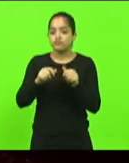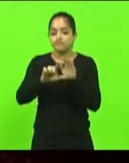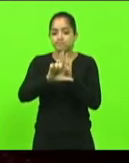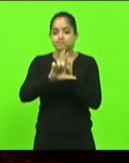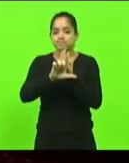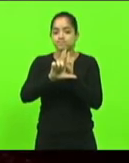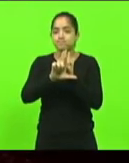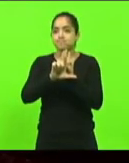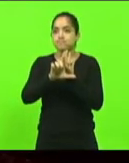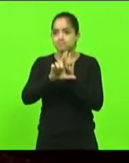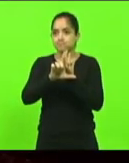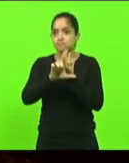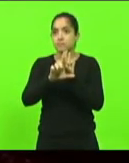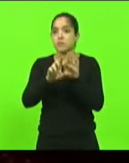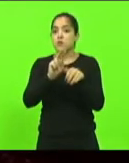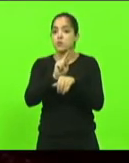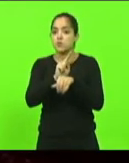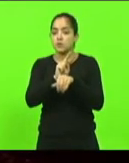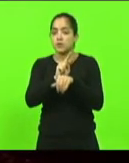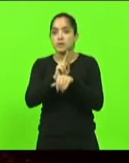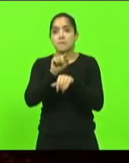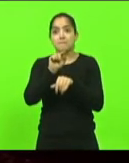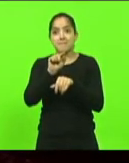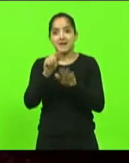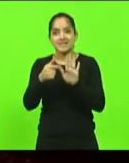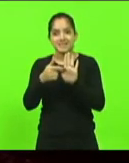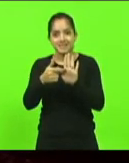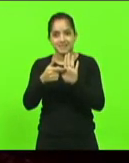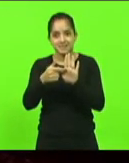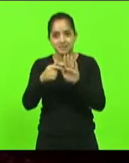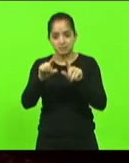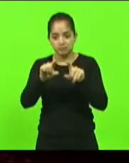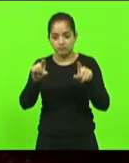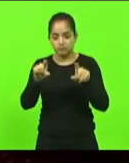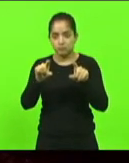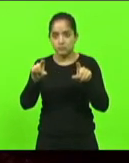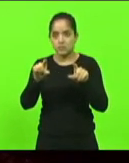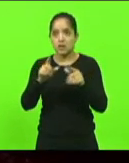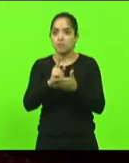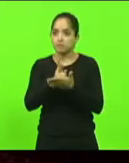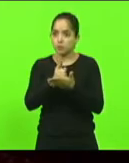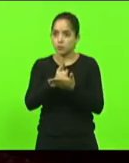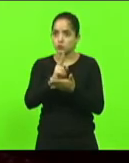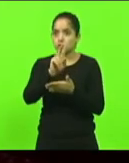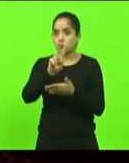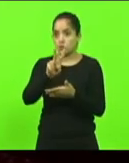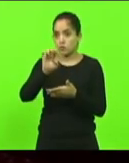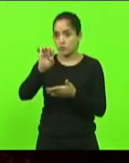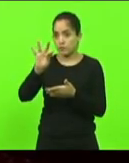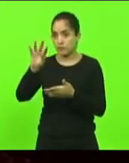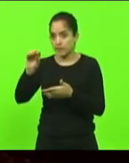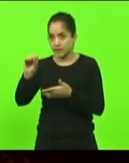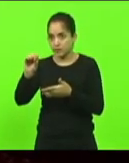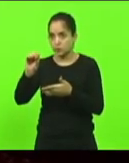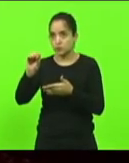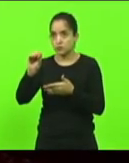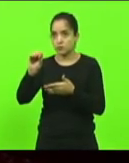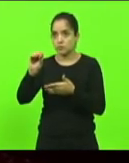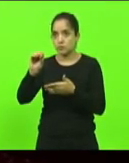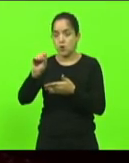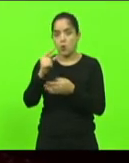preservado. Mas, nesse item, eu peço a manutenção do veto, que veta apenas um item,